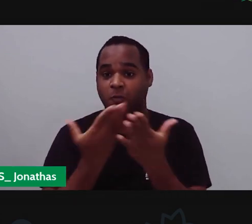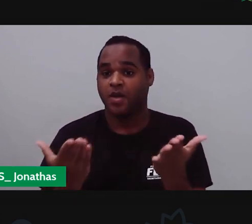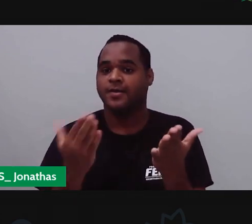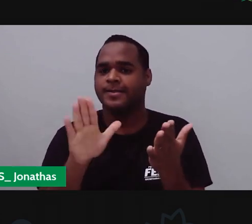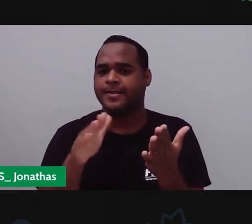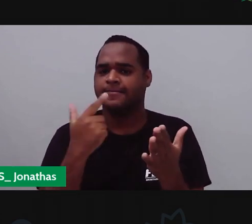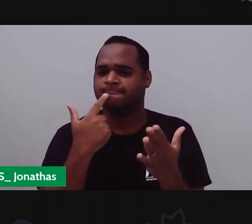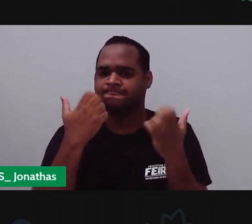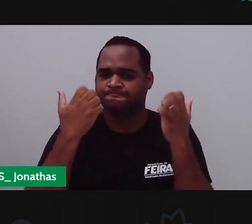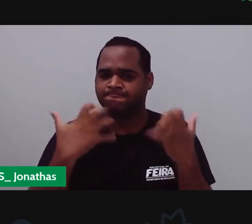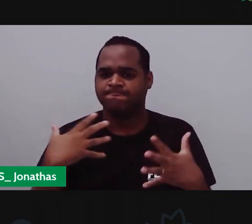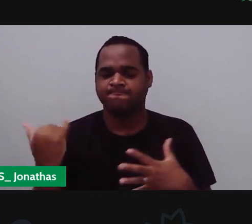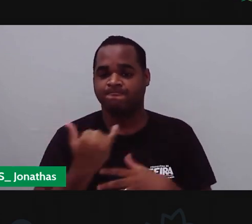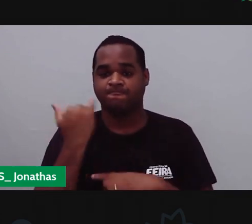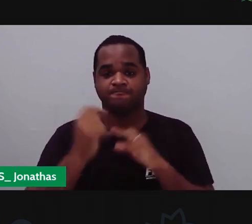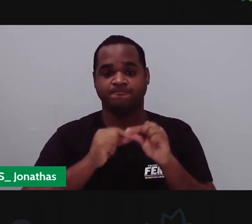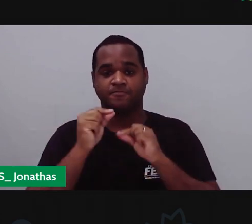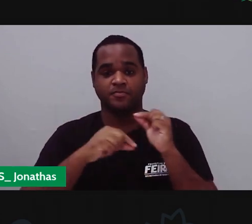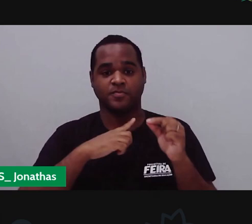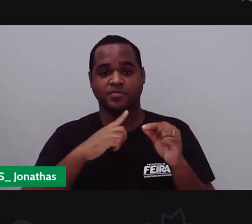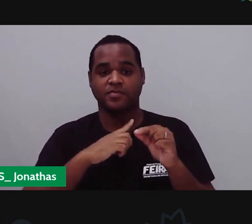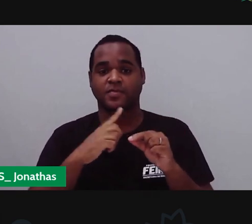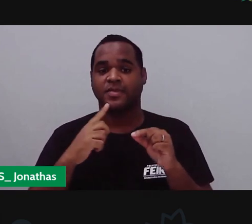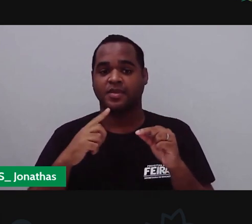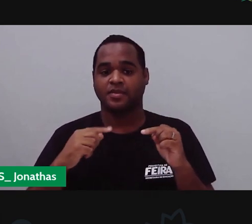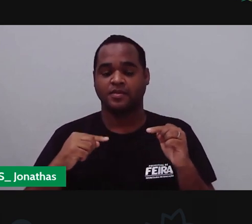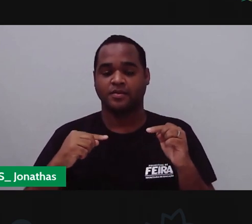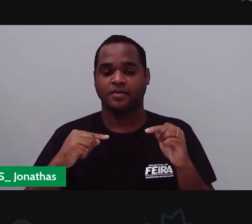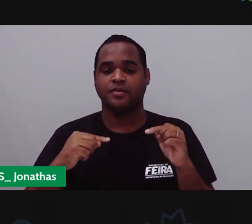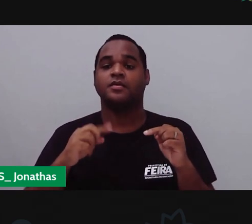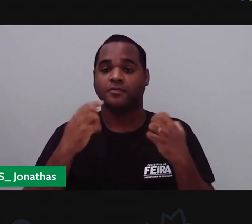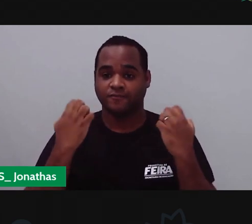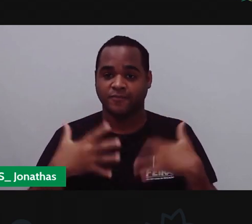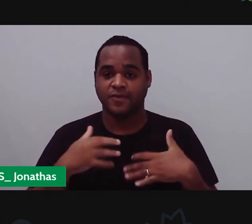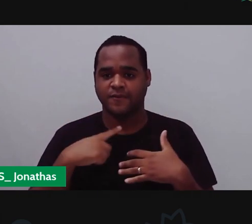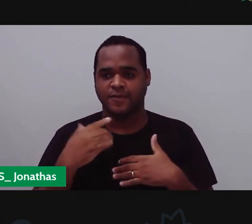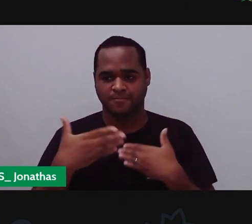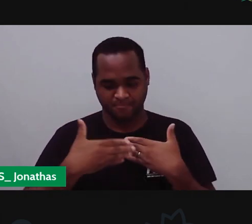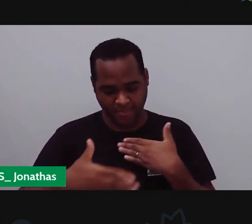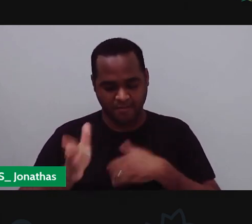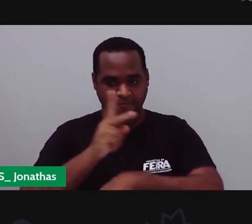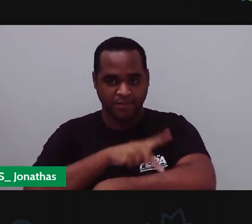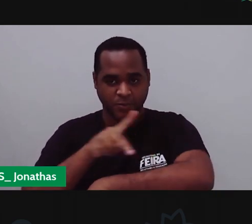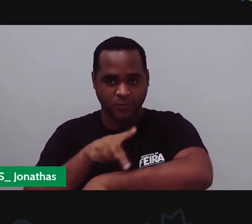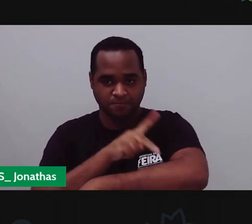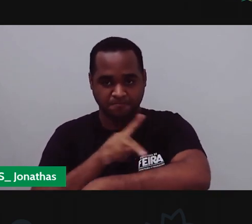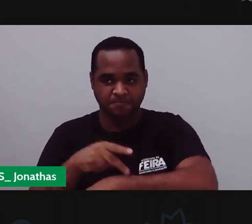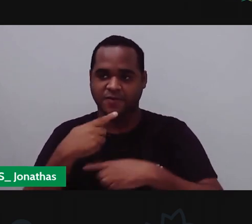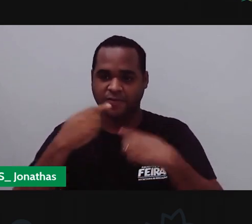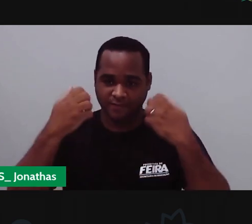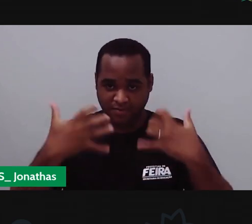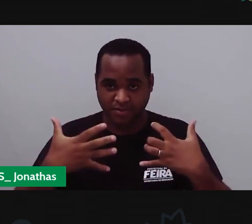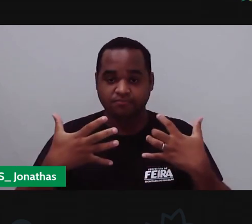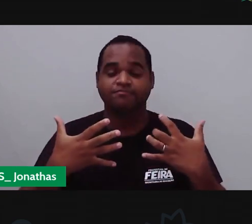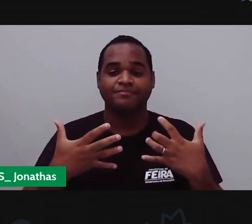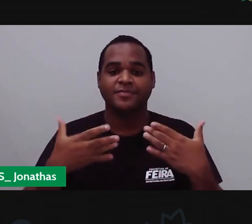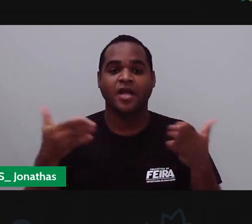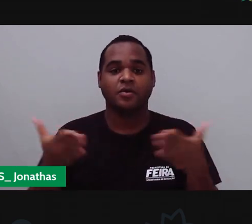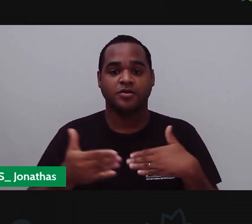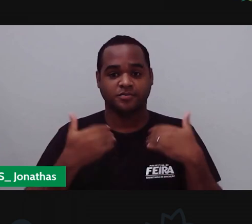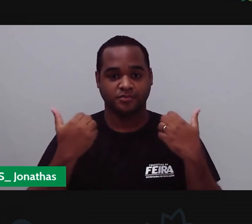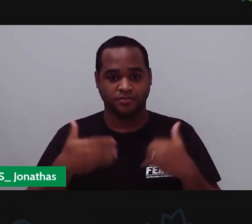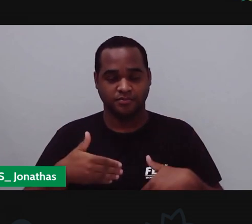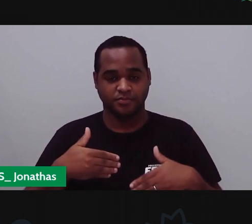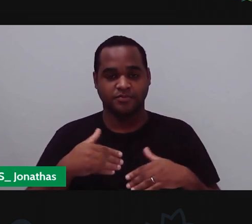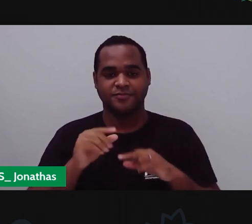propostas Aqui Nas aulas Que fazem parte Do nosso Percurso pedagógico Agora vamos